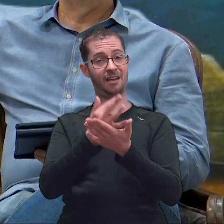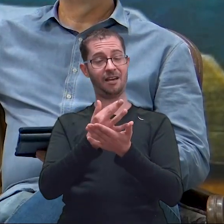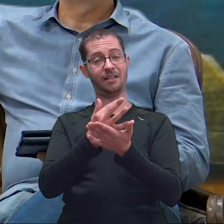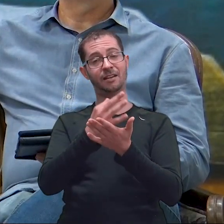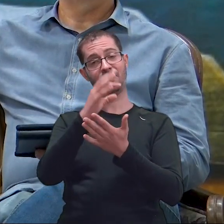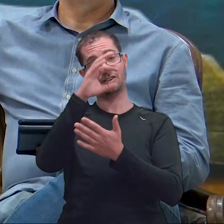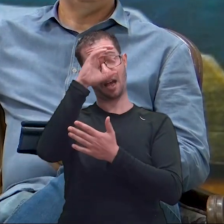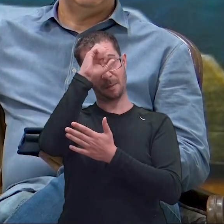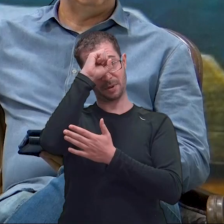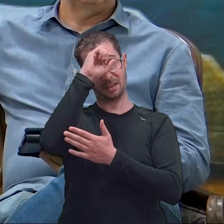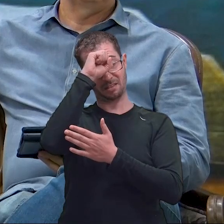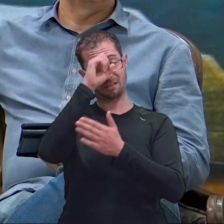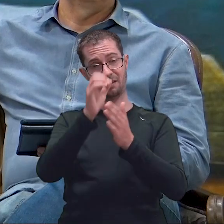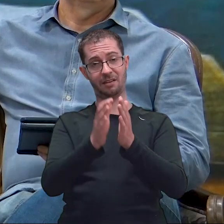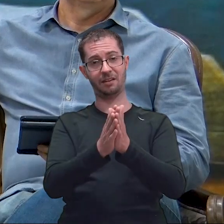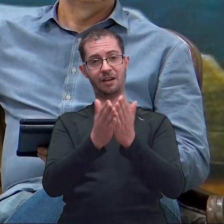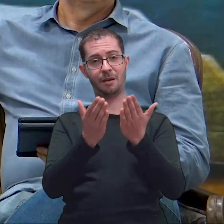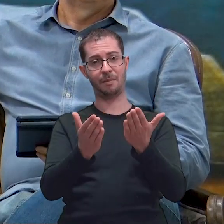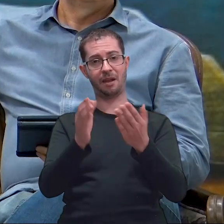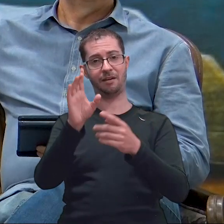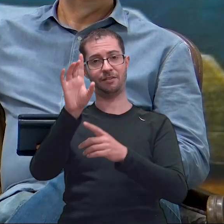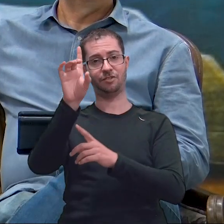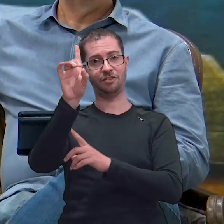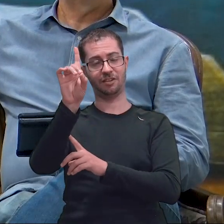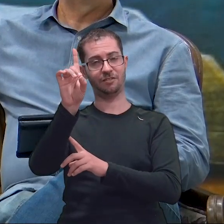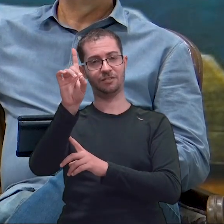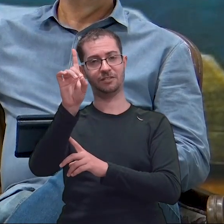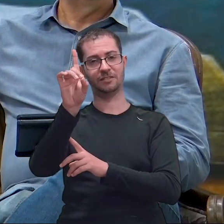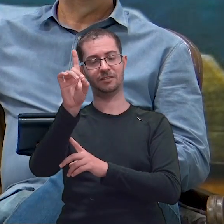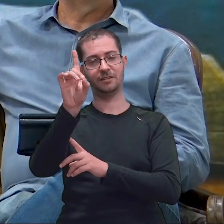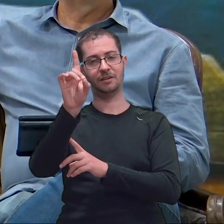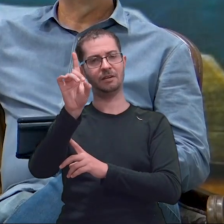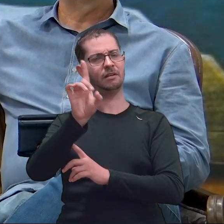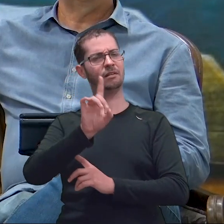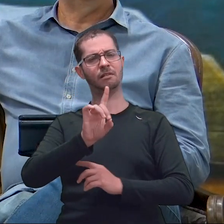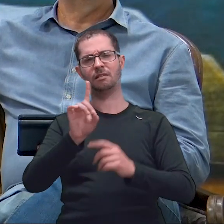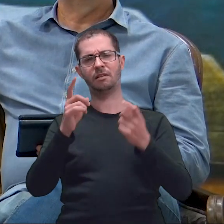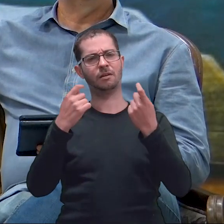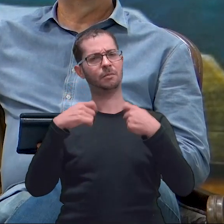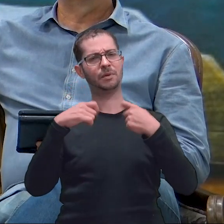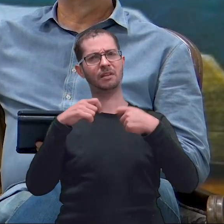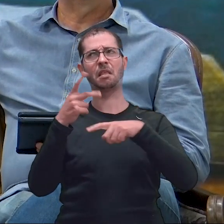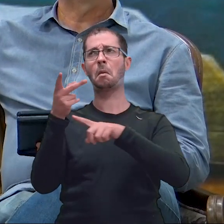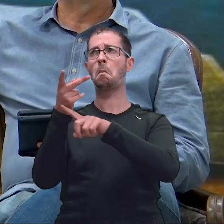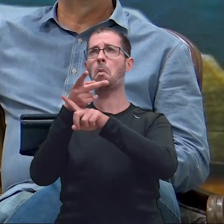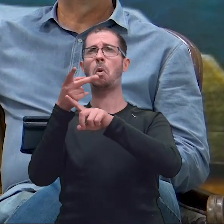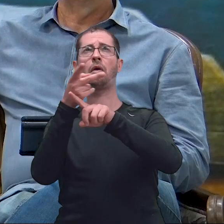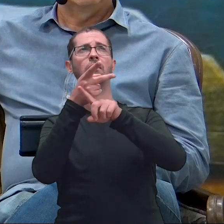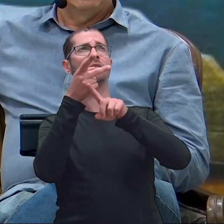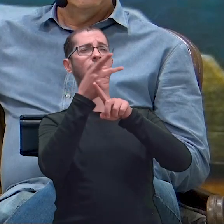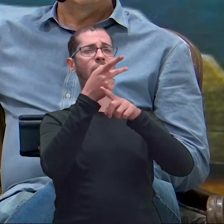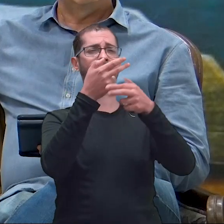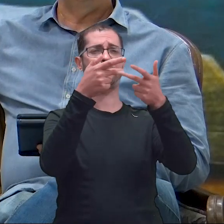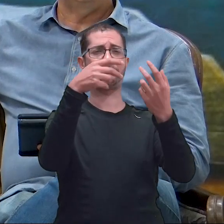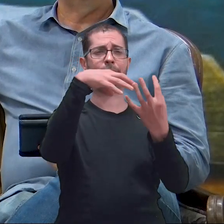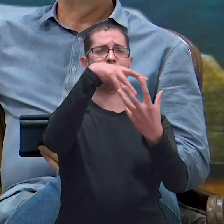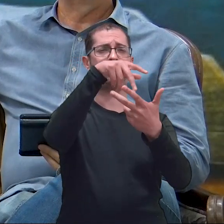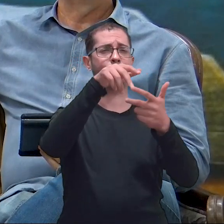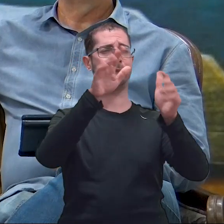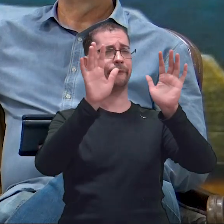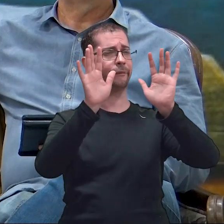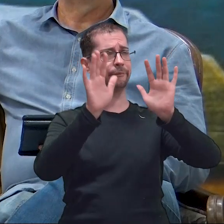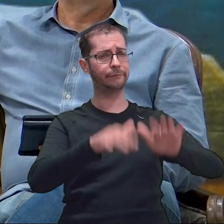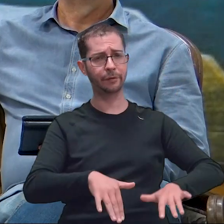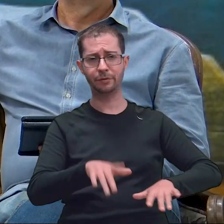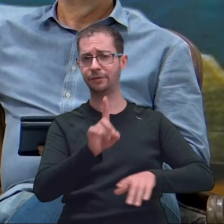ouvir, e ouvir da palavra de Deus. Então, nós não temos que buscar em outras coisas, mas na palavra